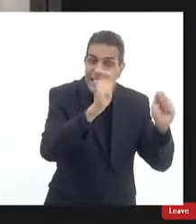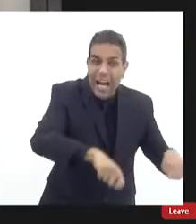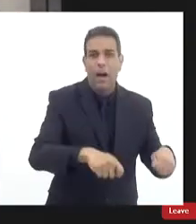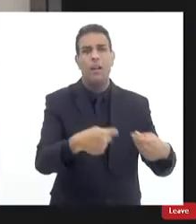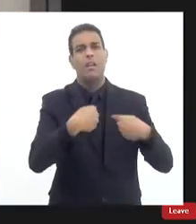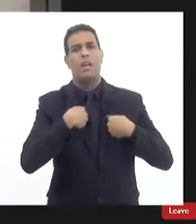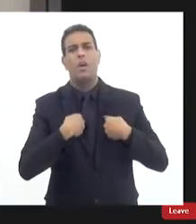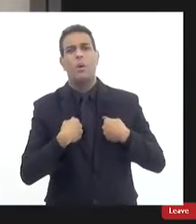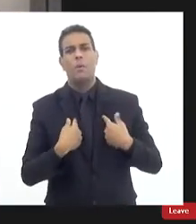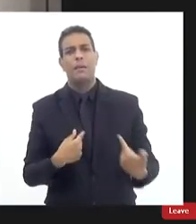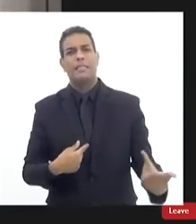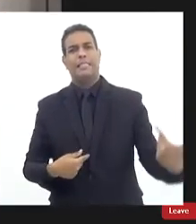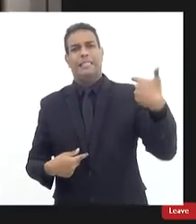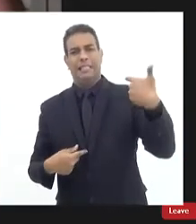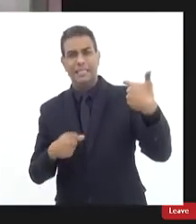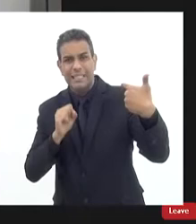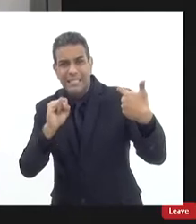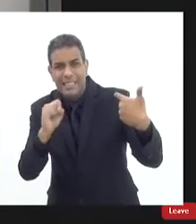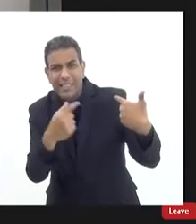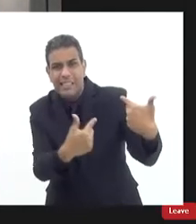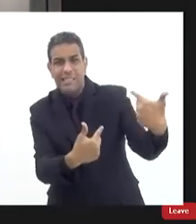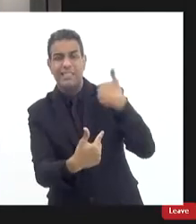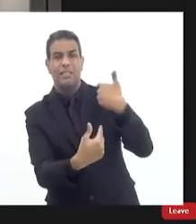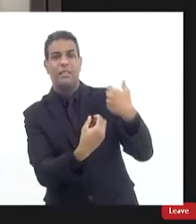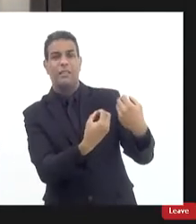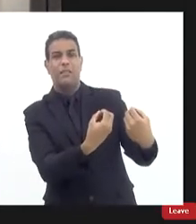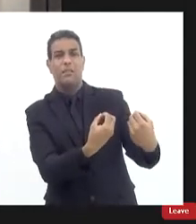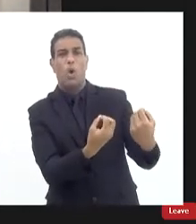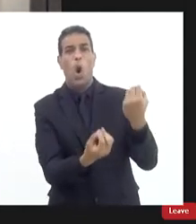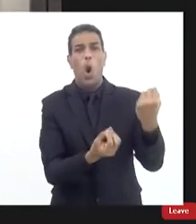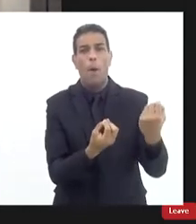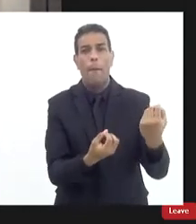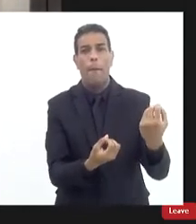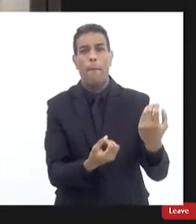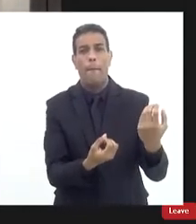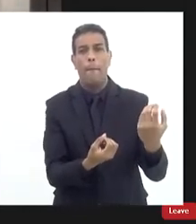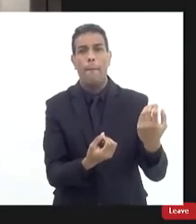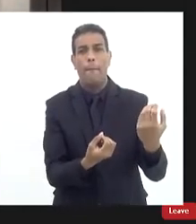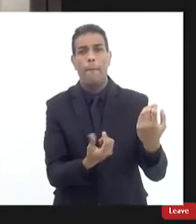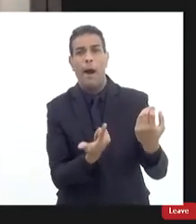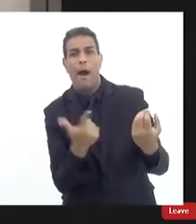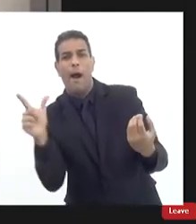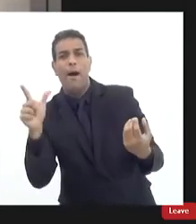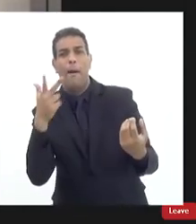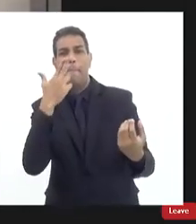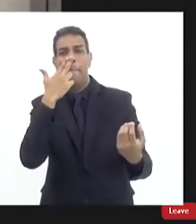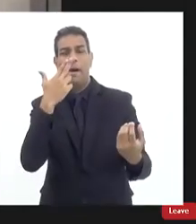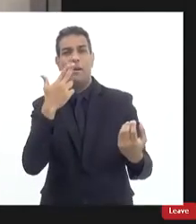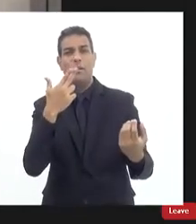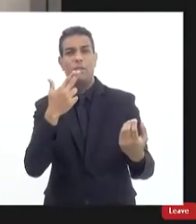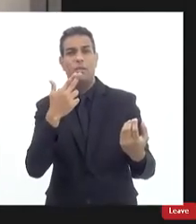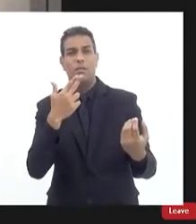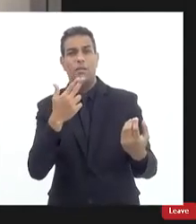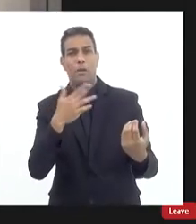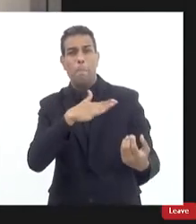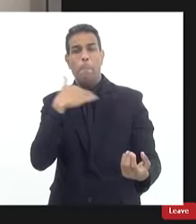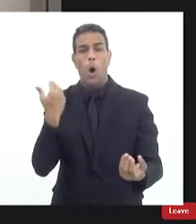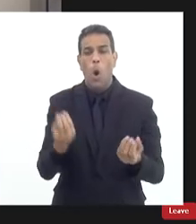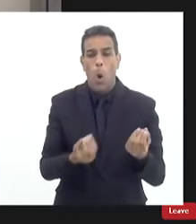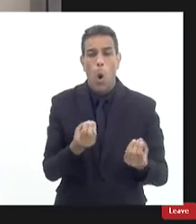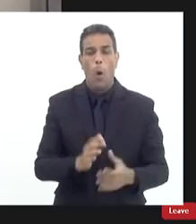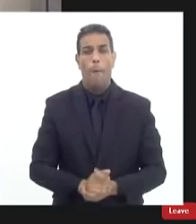por acaso levantar a arma dele se o tiro passar próximo a você você já é altamente lesionado então